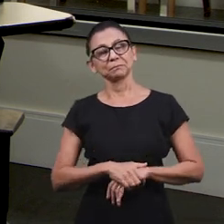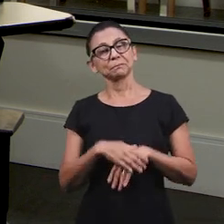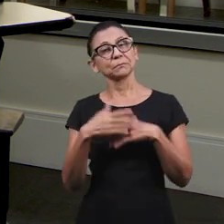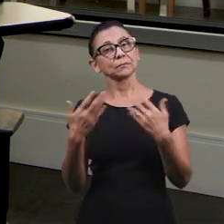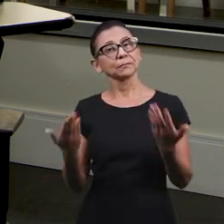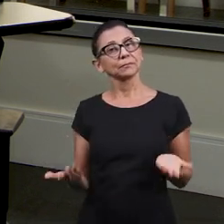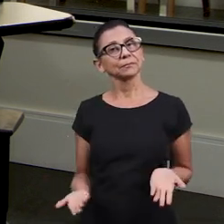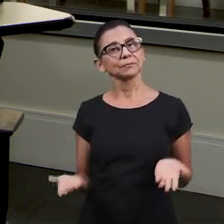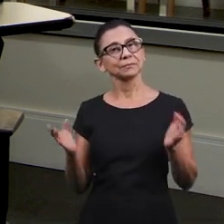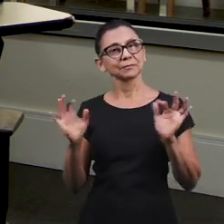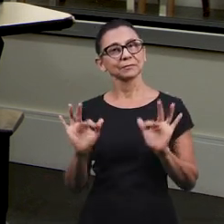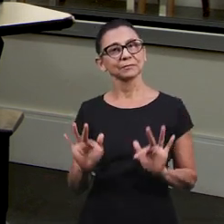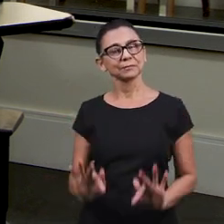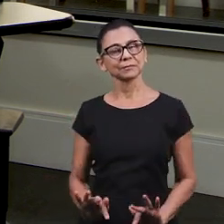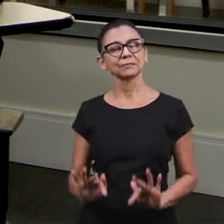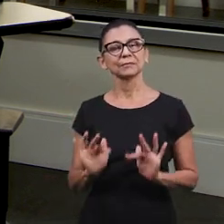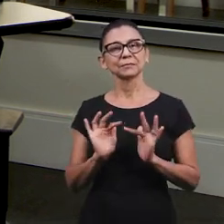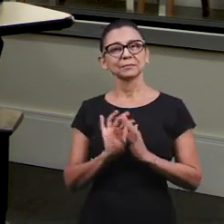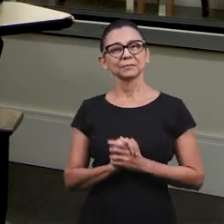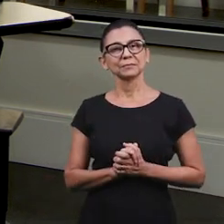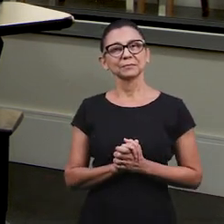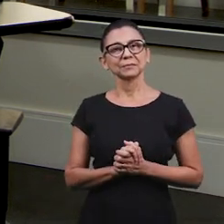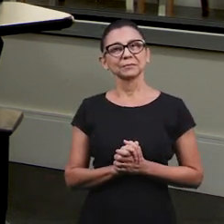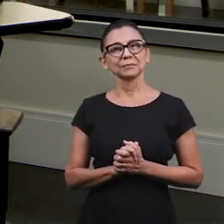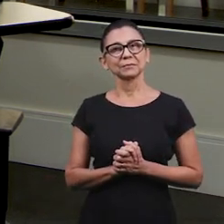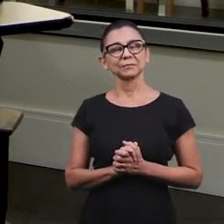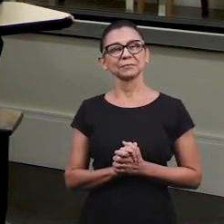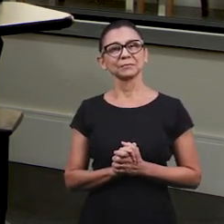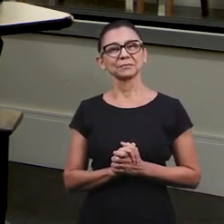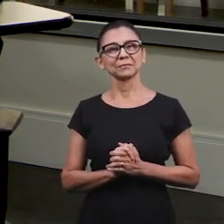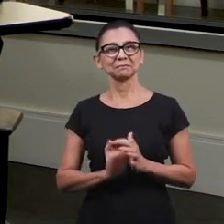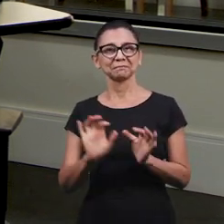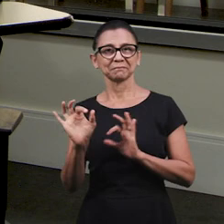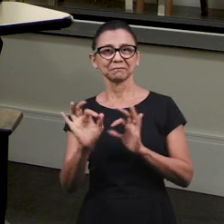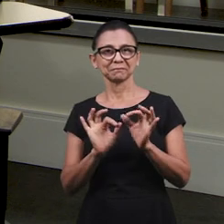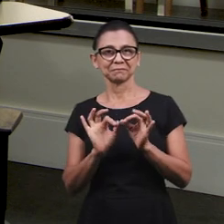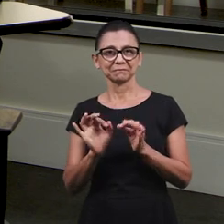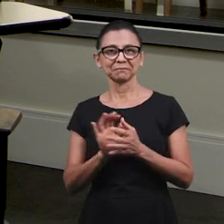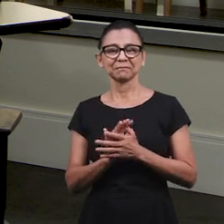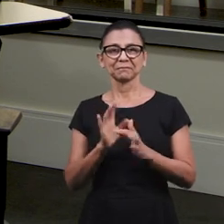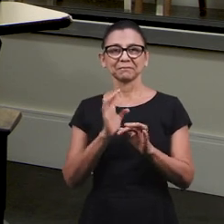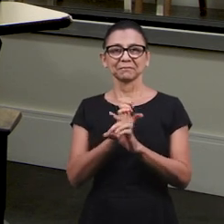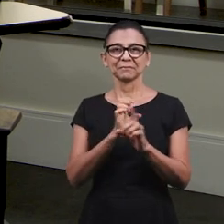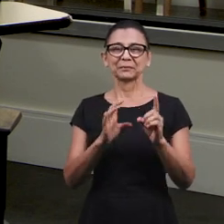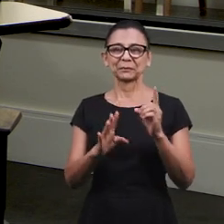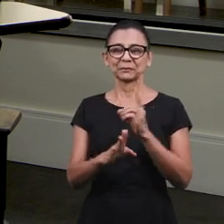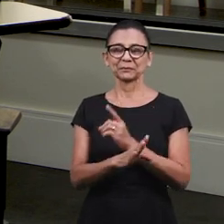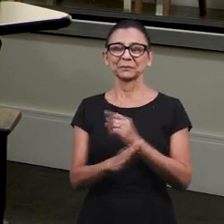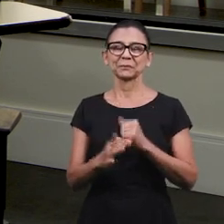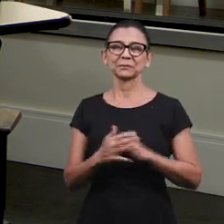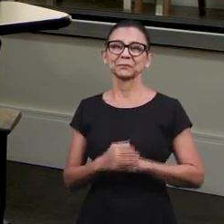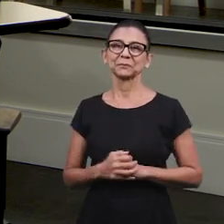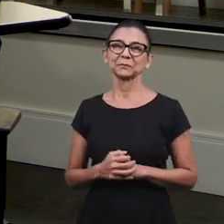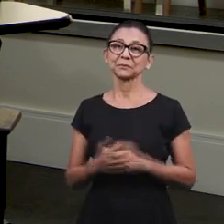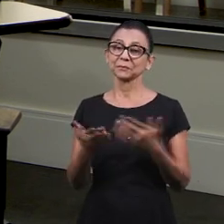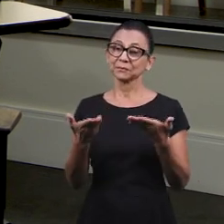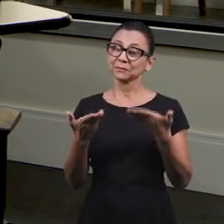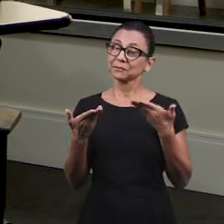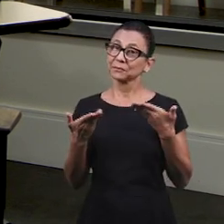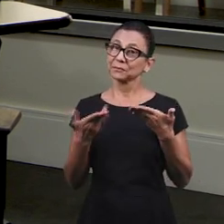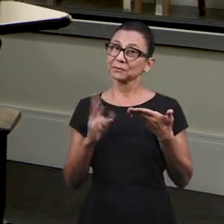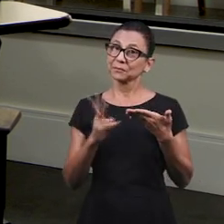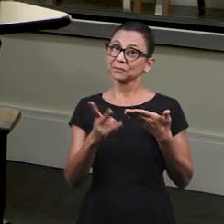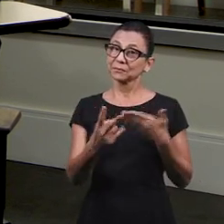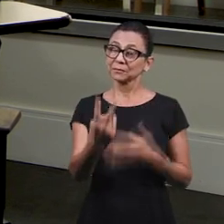participação. Glória a Jesus! Assim, irmãos, encerramos a nossa parte agora, preparando-nos para daqui a pouco a Escola Bíblica Dominical.